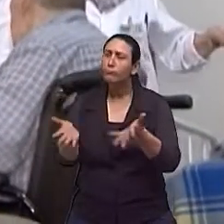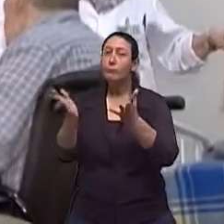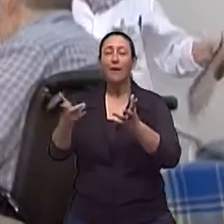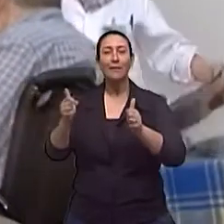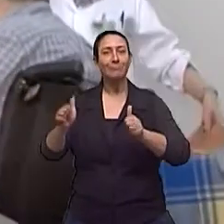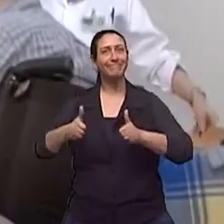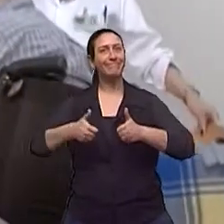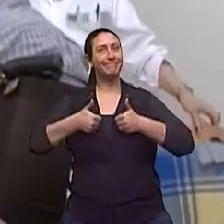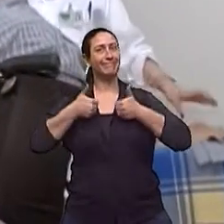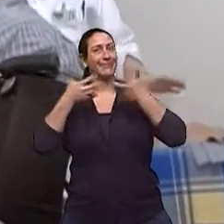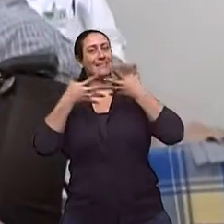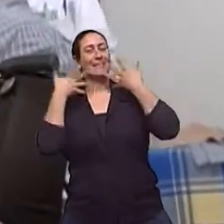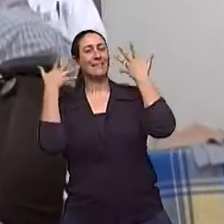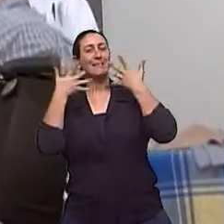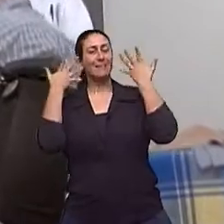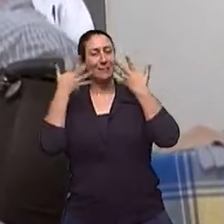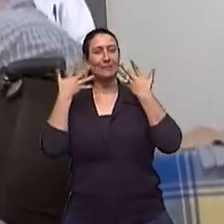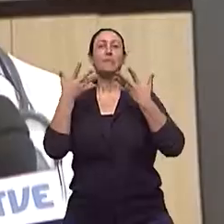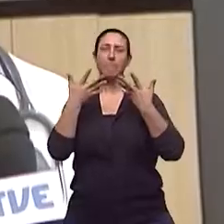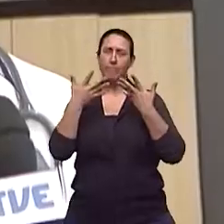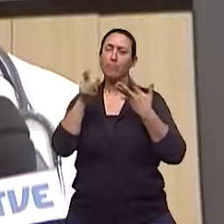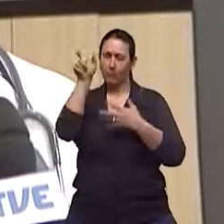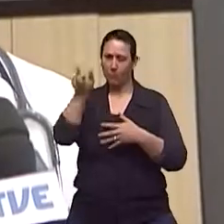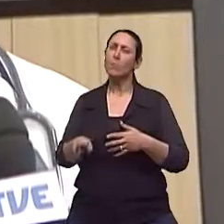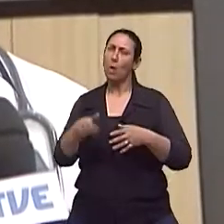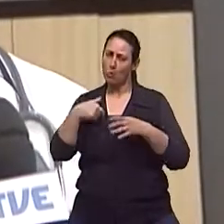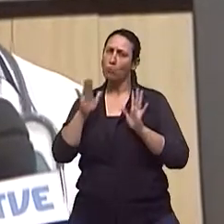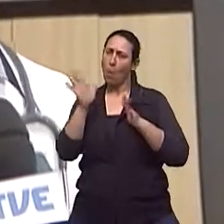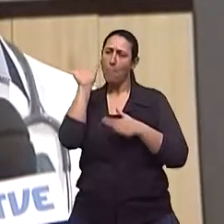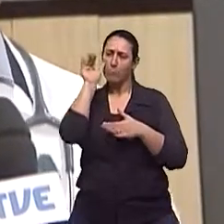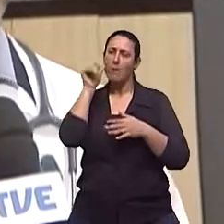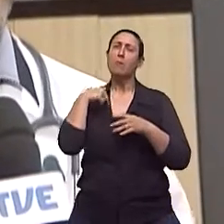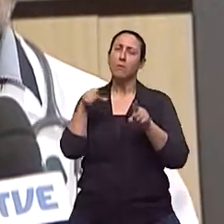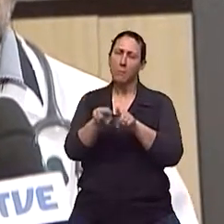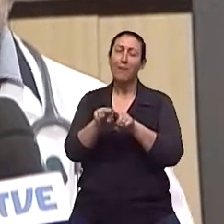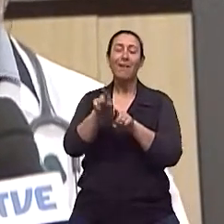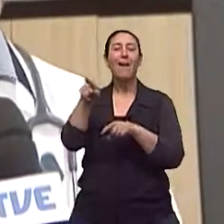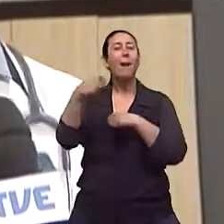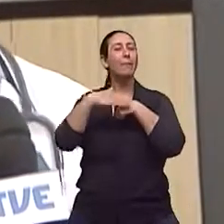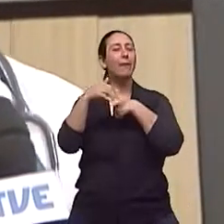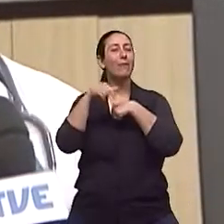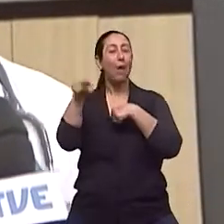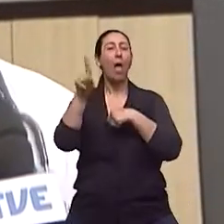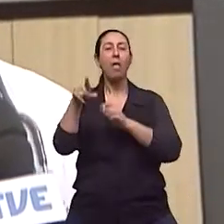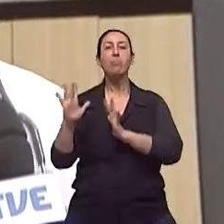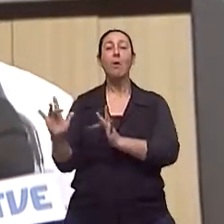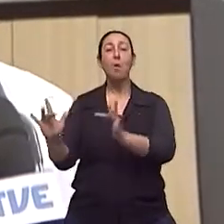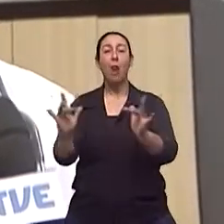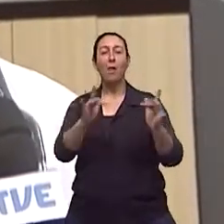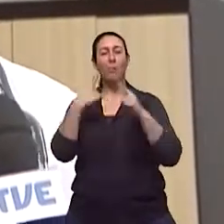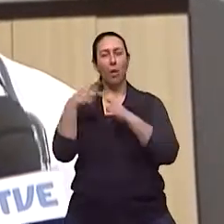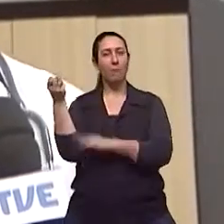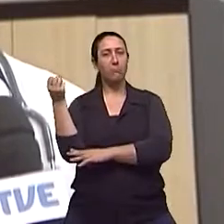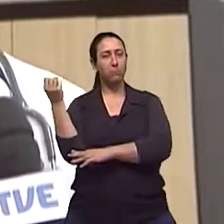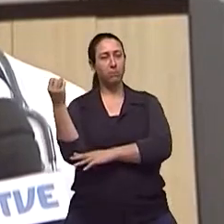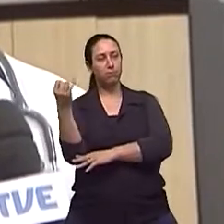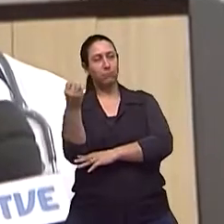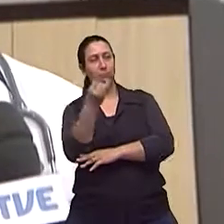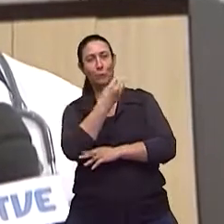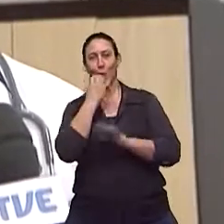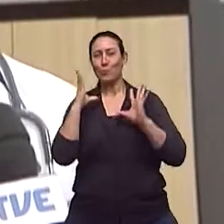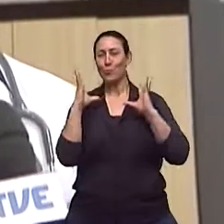Alegre, que ele era antes. Isso eu pude observar. Inclusive, o apelido dele era o namorador da SPAM, porque ele vivia